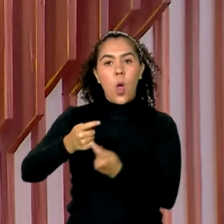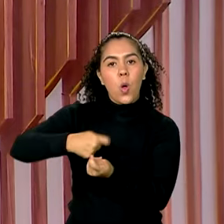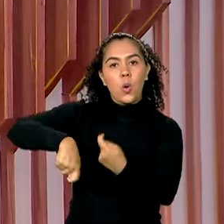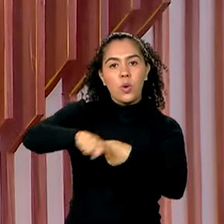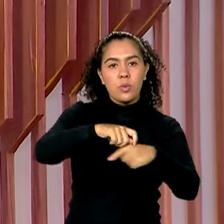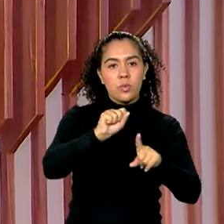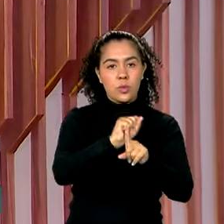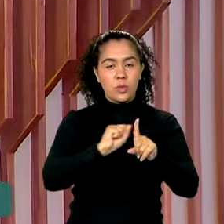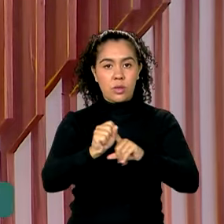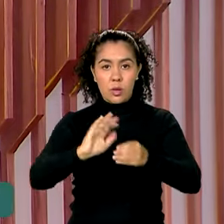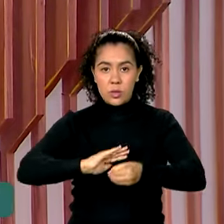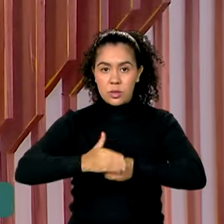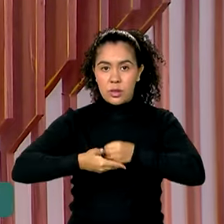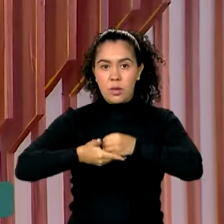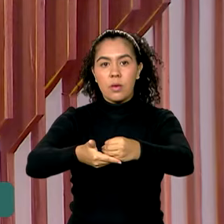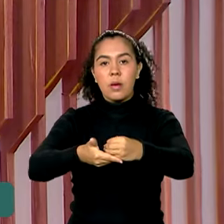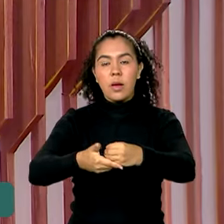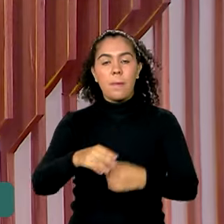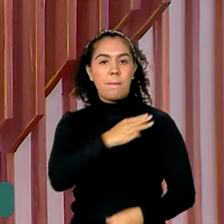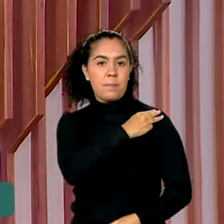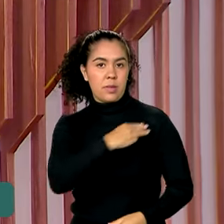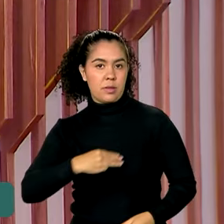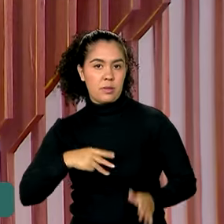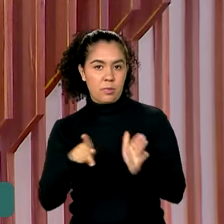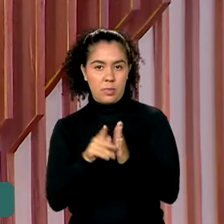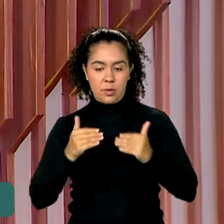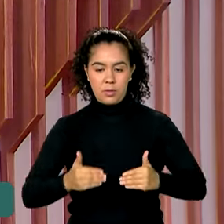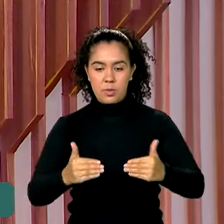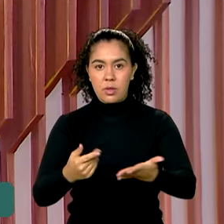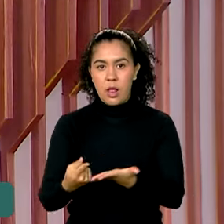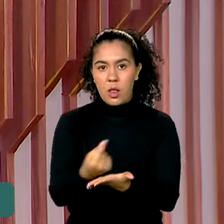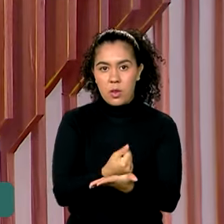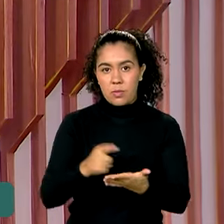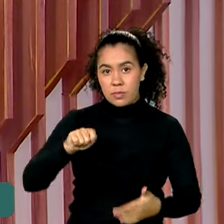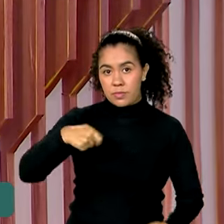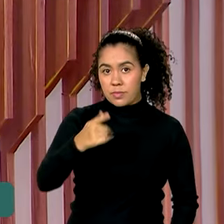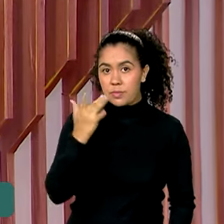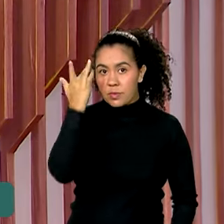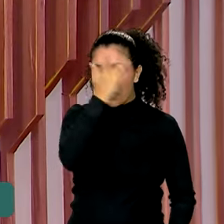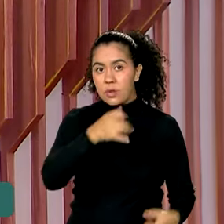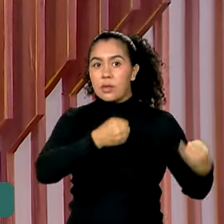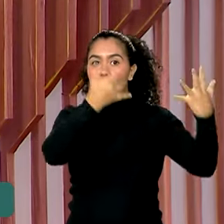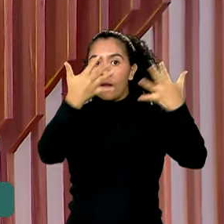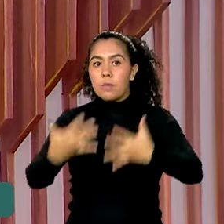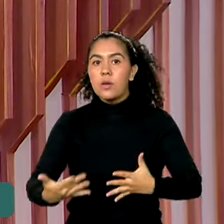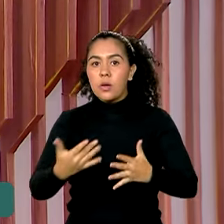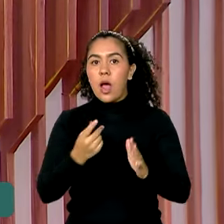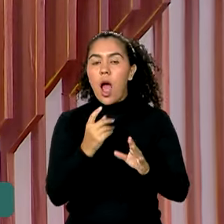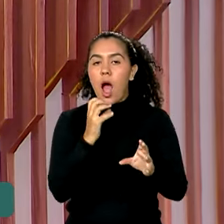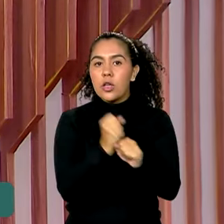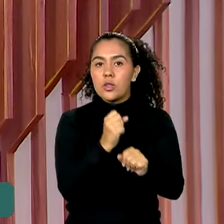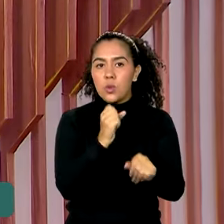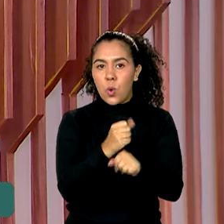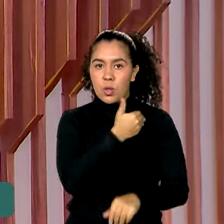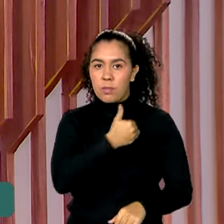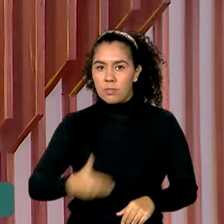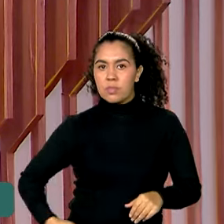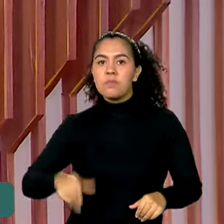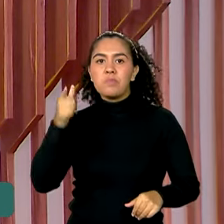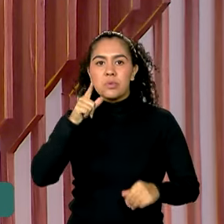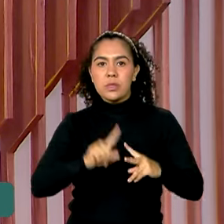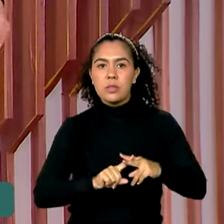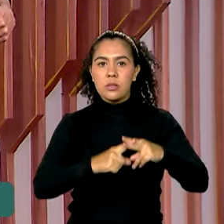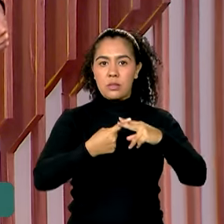o Conselhão, o ministro da Fazenda, Fernando Haddad, lembrou que as contas públicas estão mais ajustadas em 10